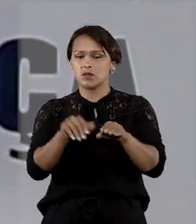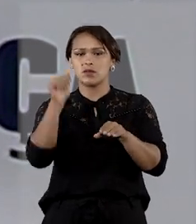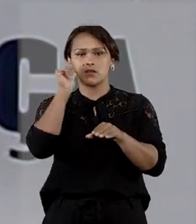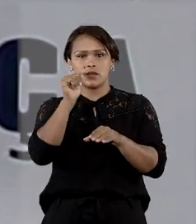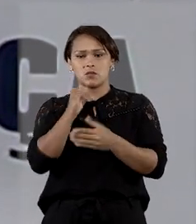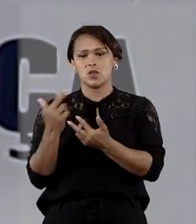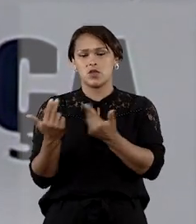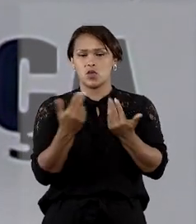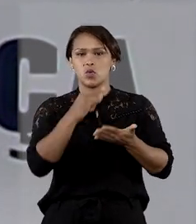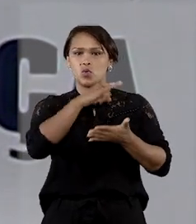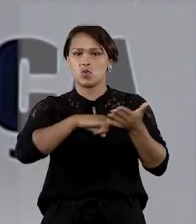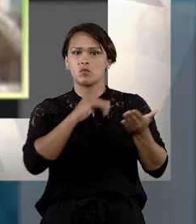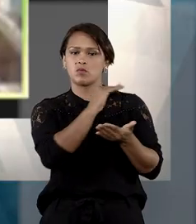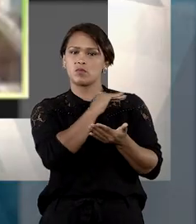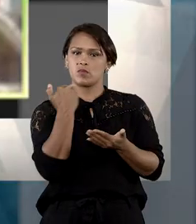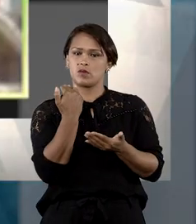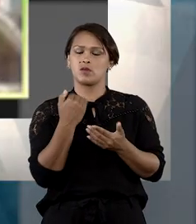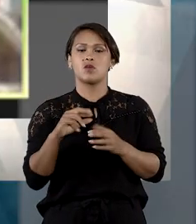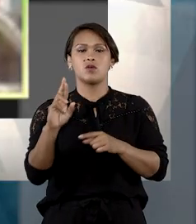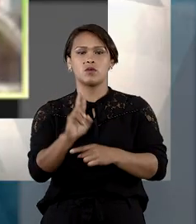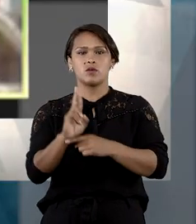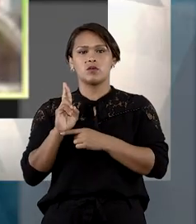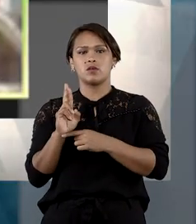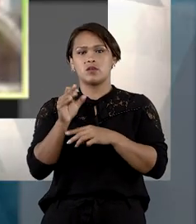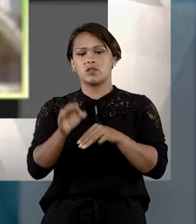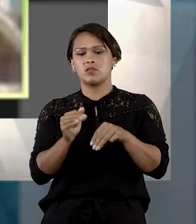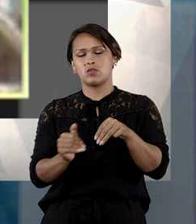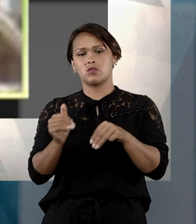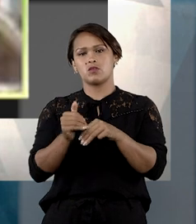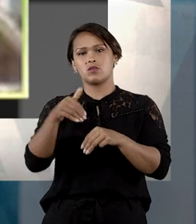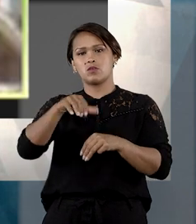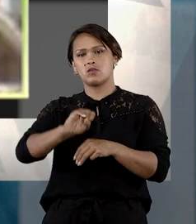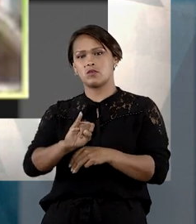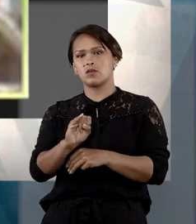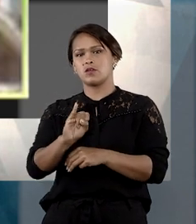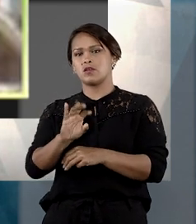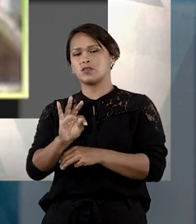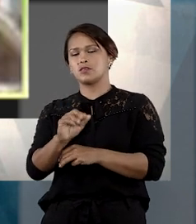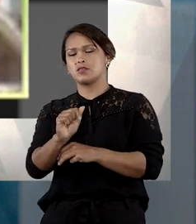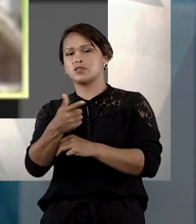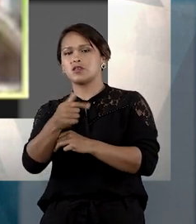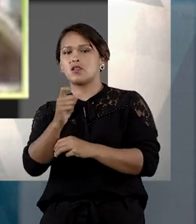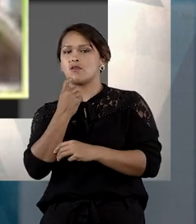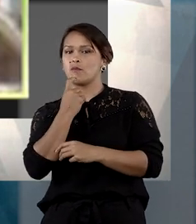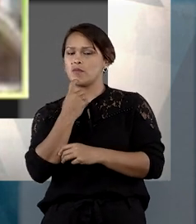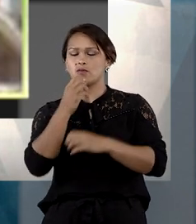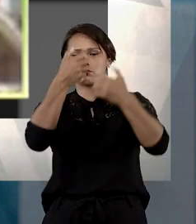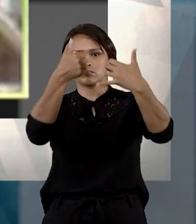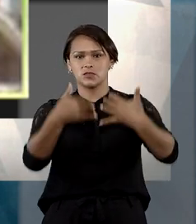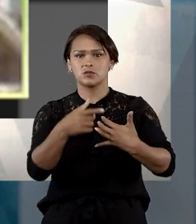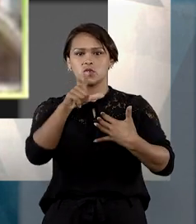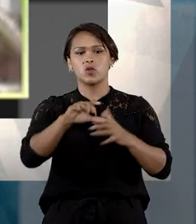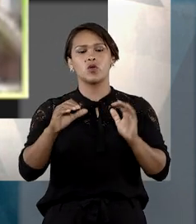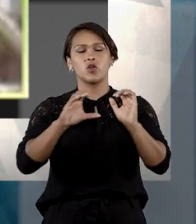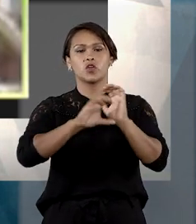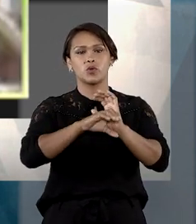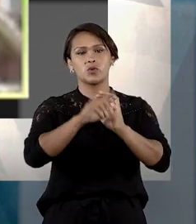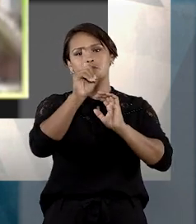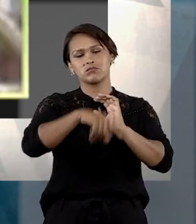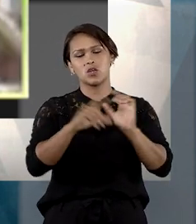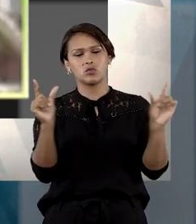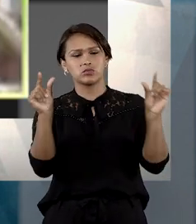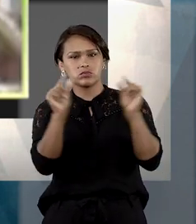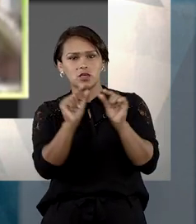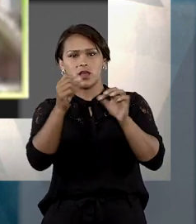na função de inventariante. O relator do recurso no STJ, ministro Luiz Felipe Salomão, explicou que o Código Civil